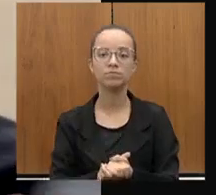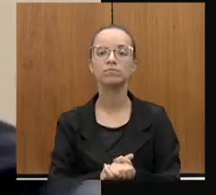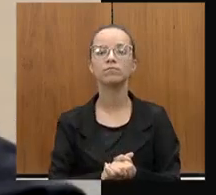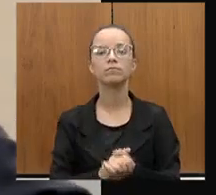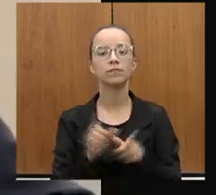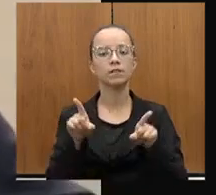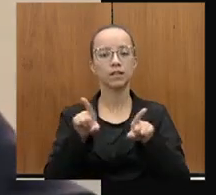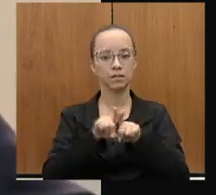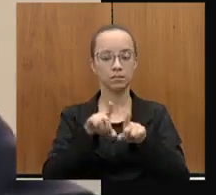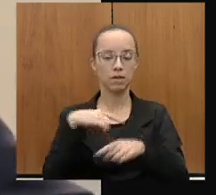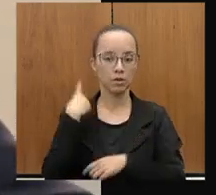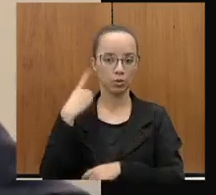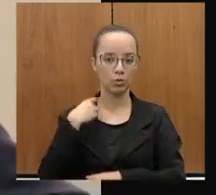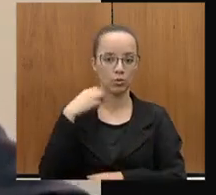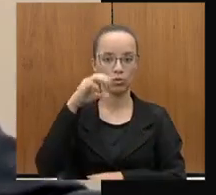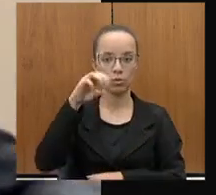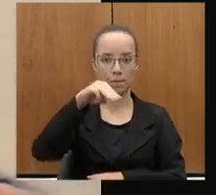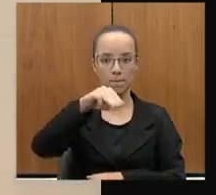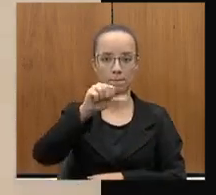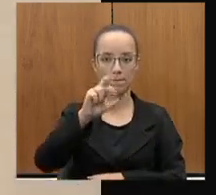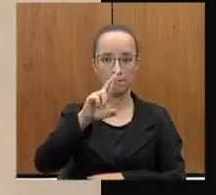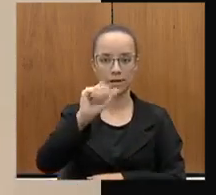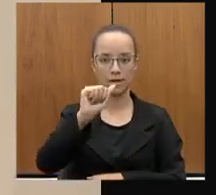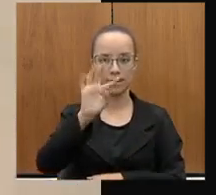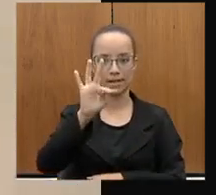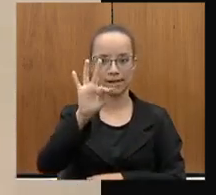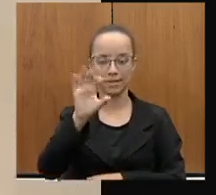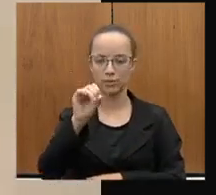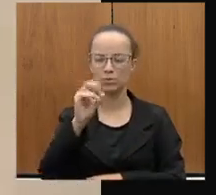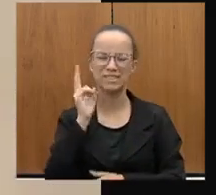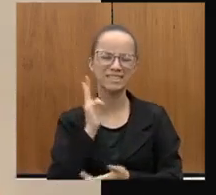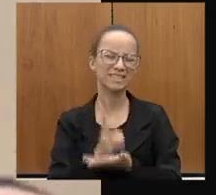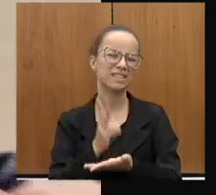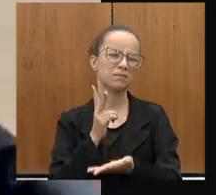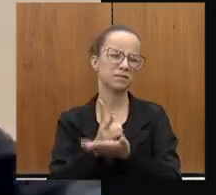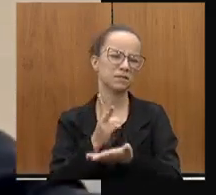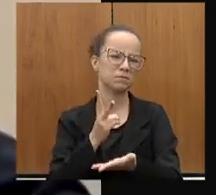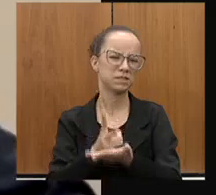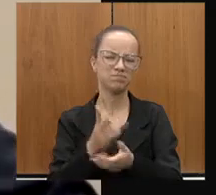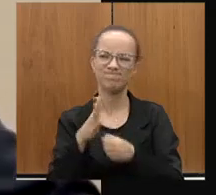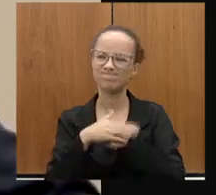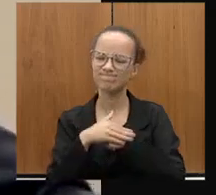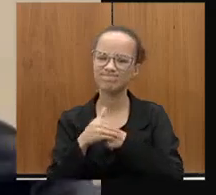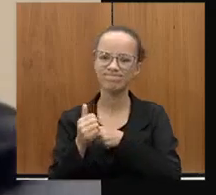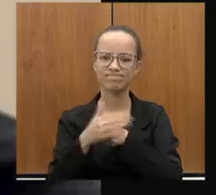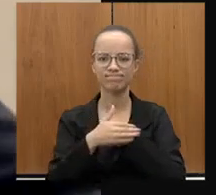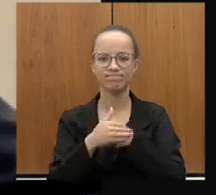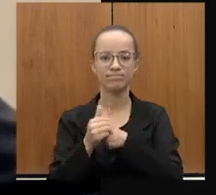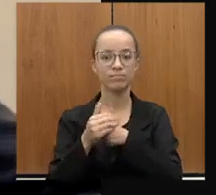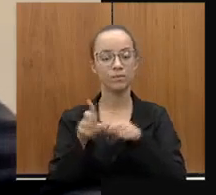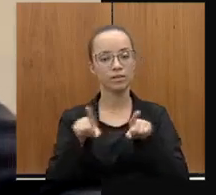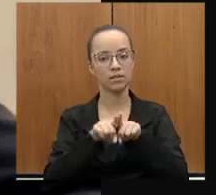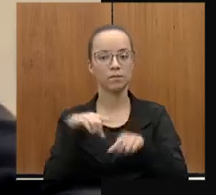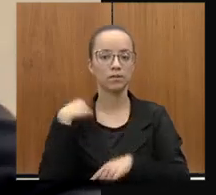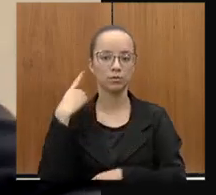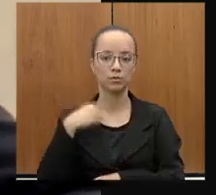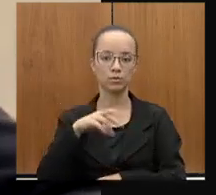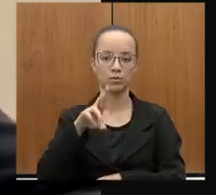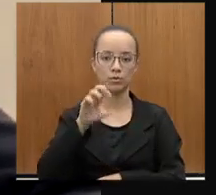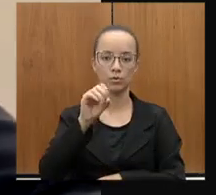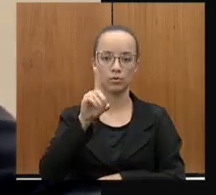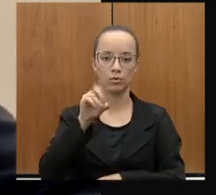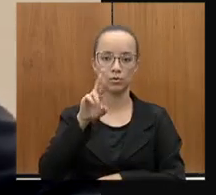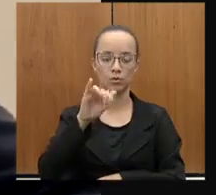doutor Fernando Marcato, grande amigo, sempre muito atencioso e do caro colega e do doutor Rodrigo Tavares,